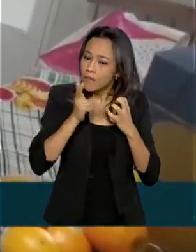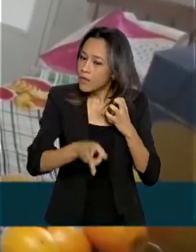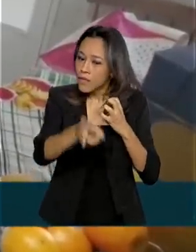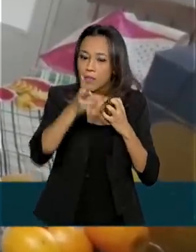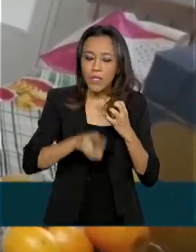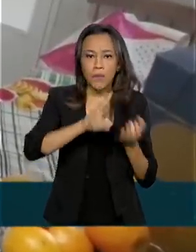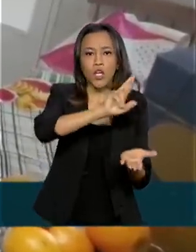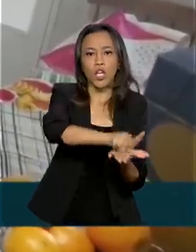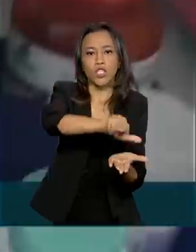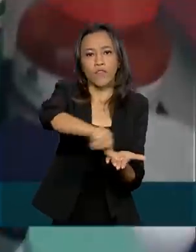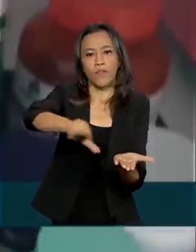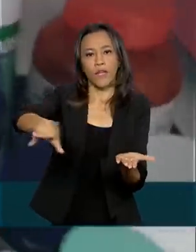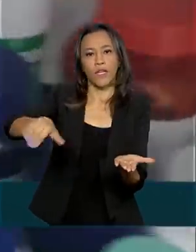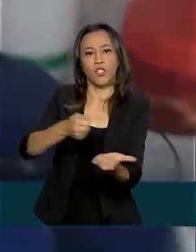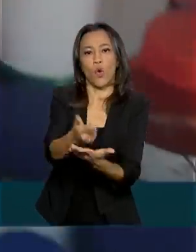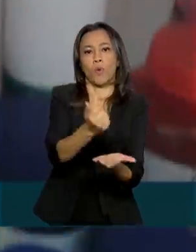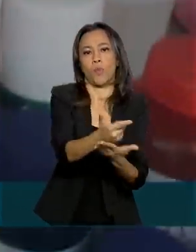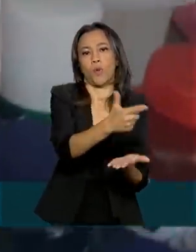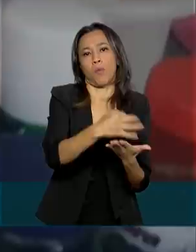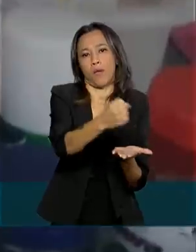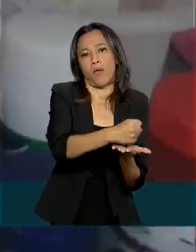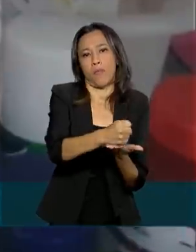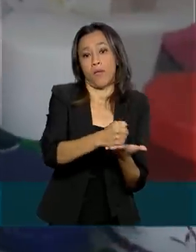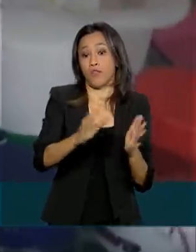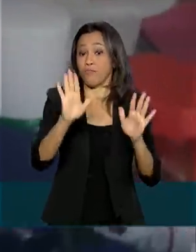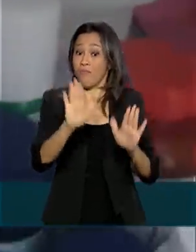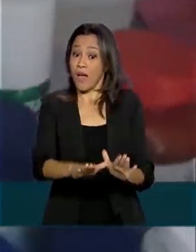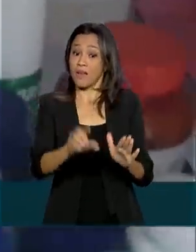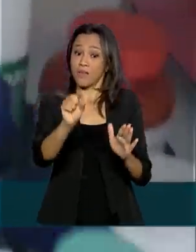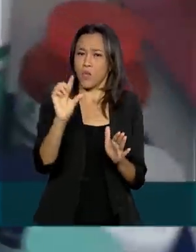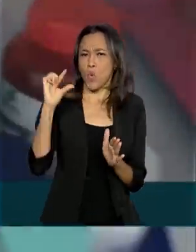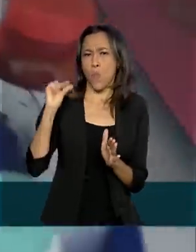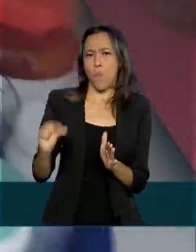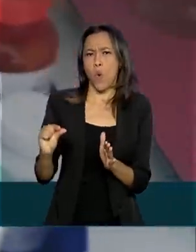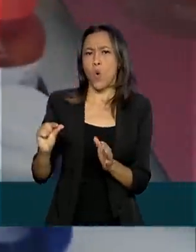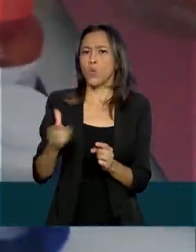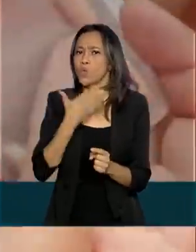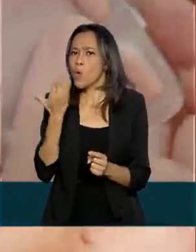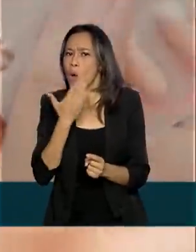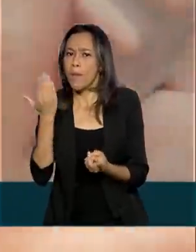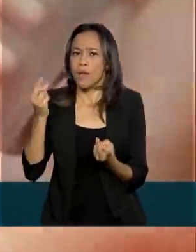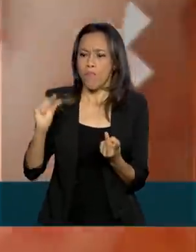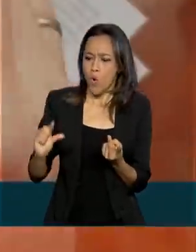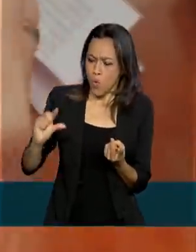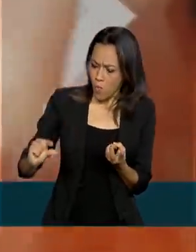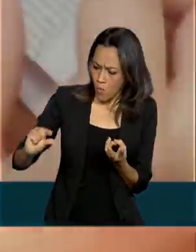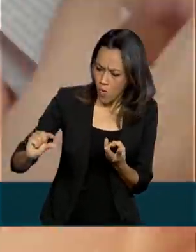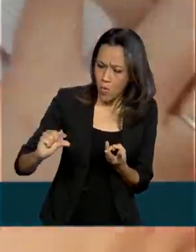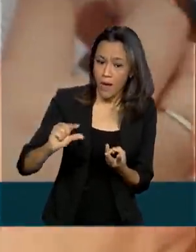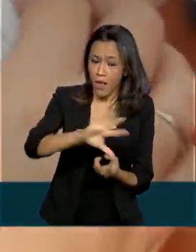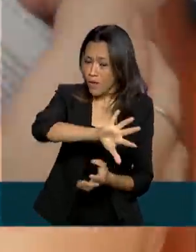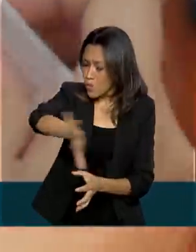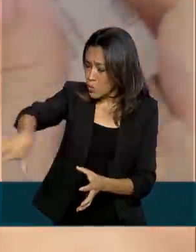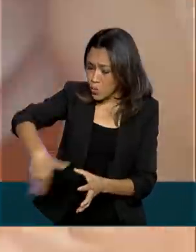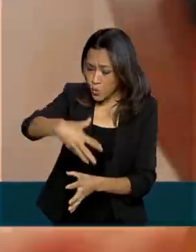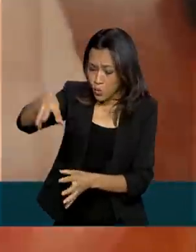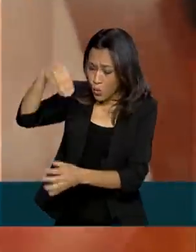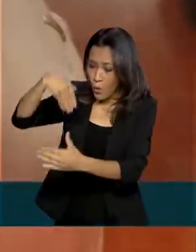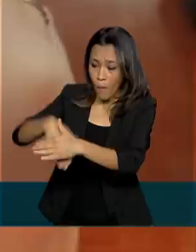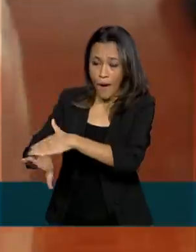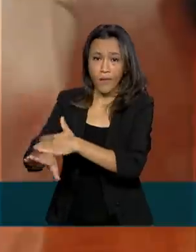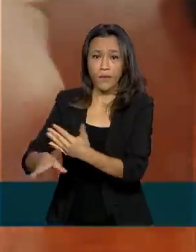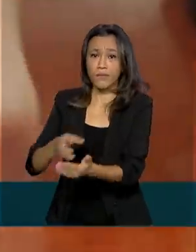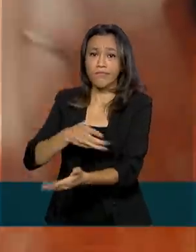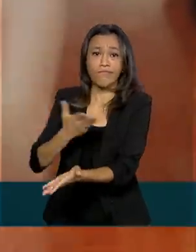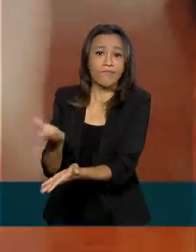diferentes medicamentos, mas, a cada compra, um pouco acaba sobrando. Ela conta que guarda em casa o que sobra, porque